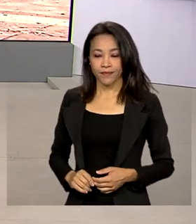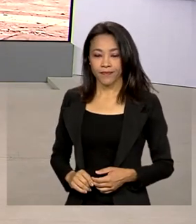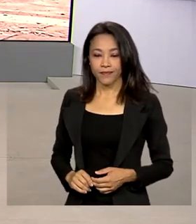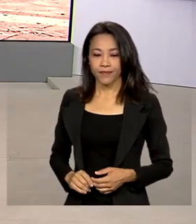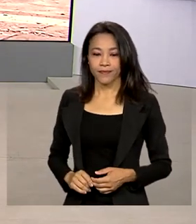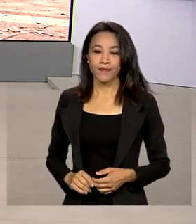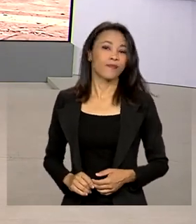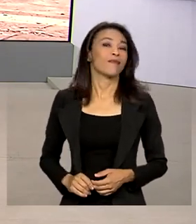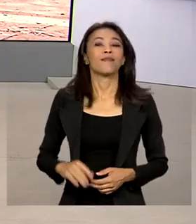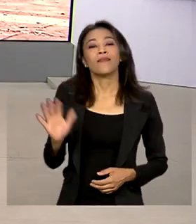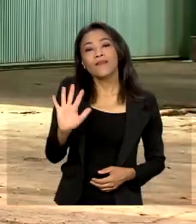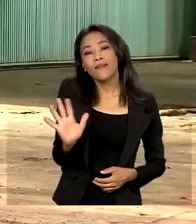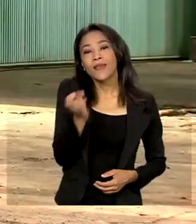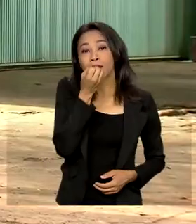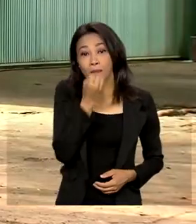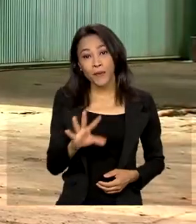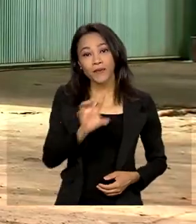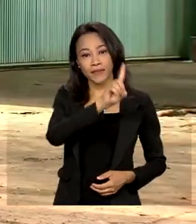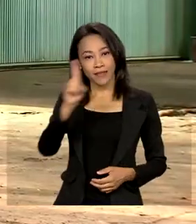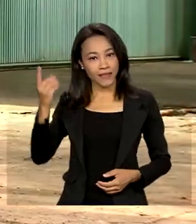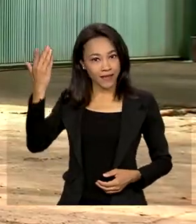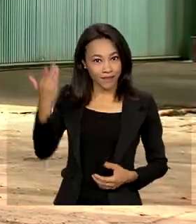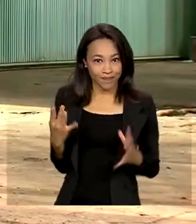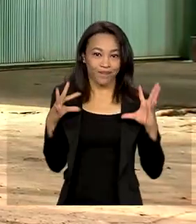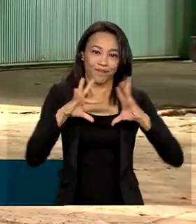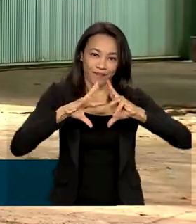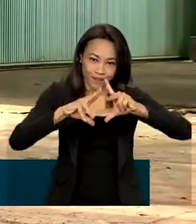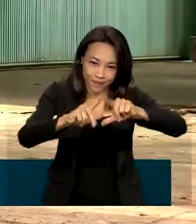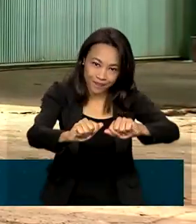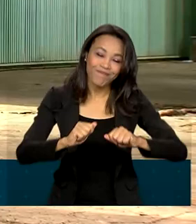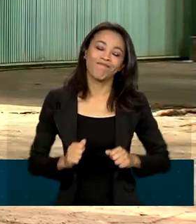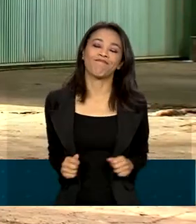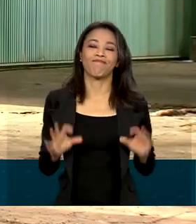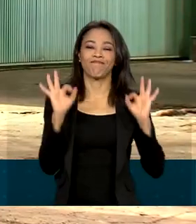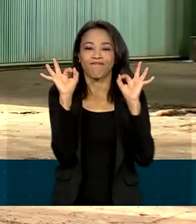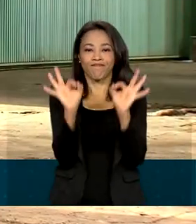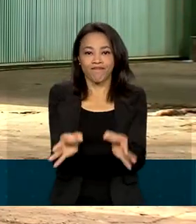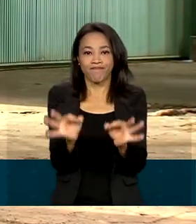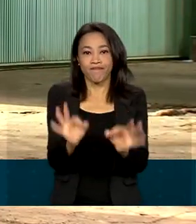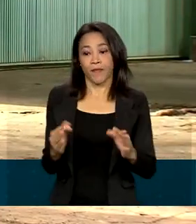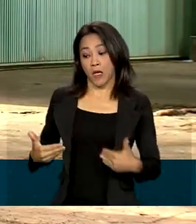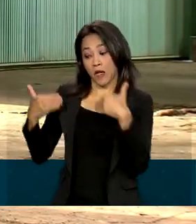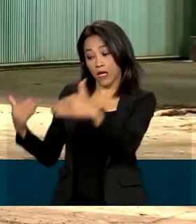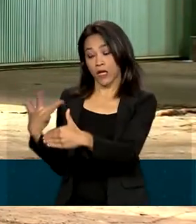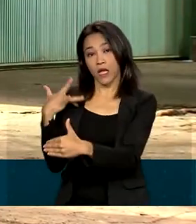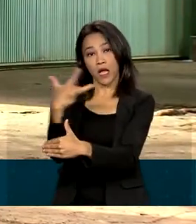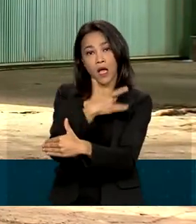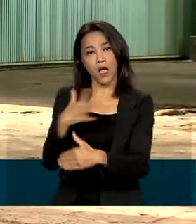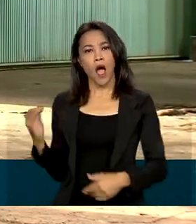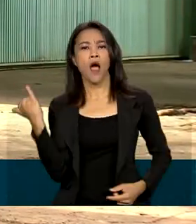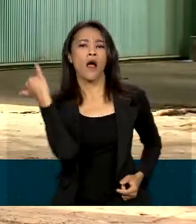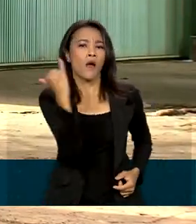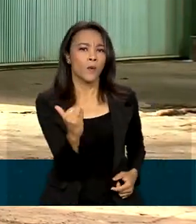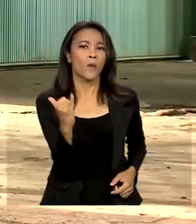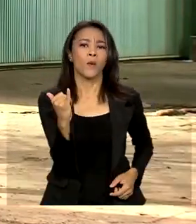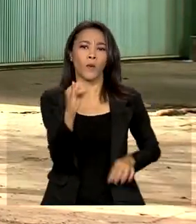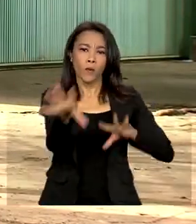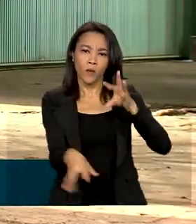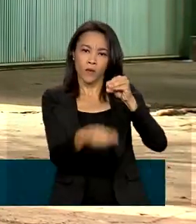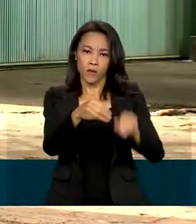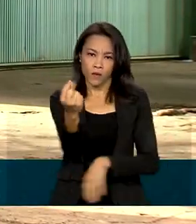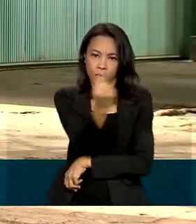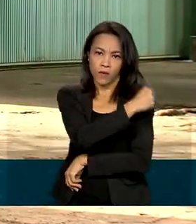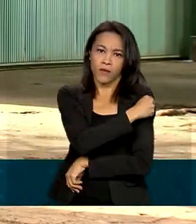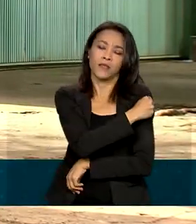Olá Renata, bom dia pra você e bom dia a todos. isso mesmo, né? De acordo com o Ministério da Saúde, o reforço vacinal, ele